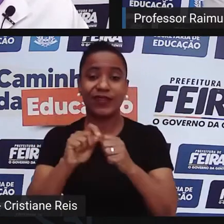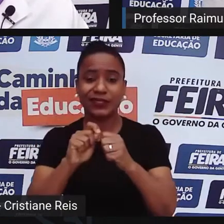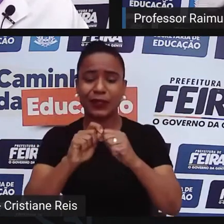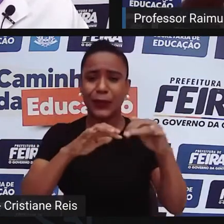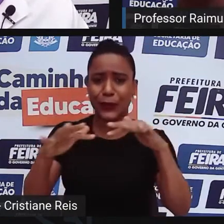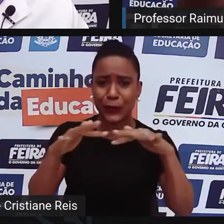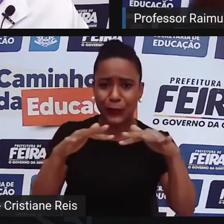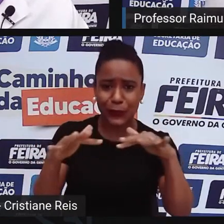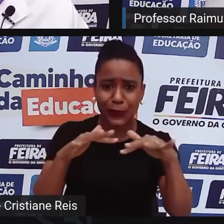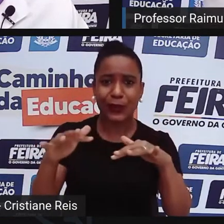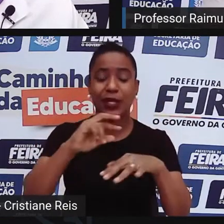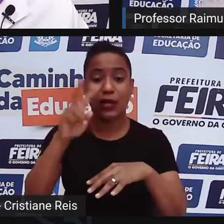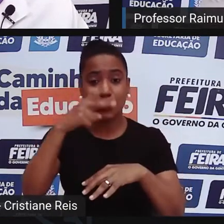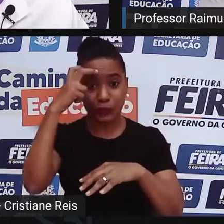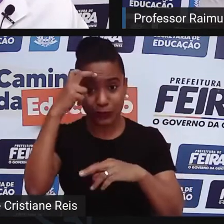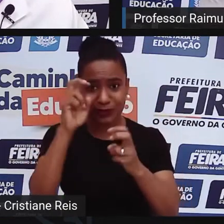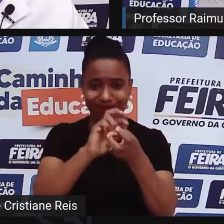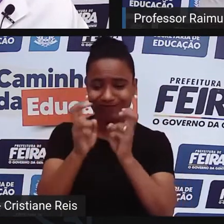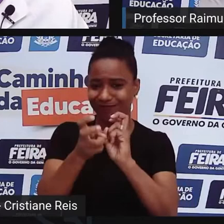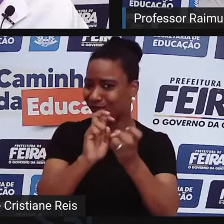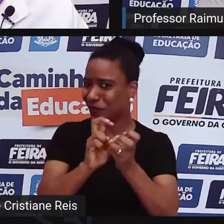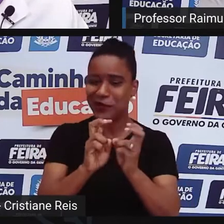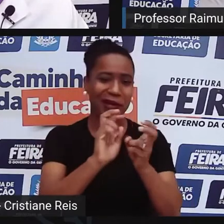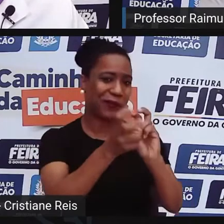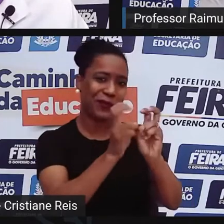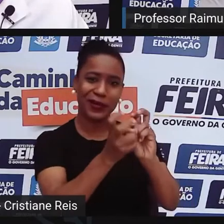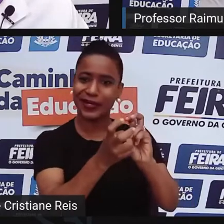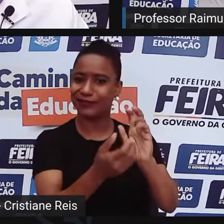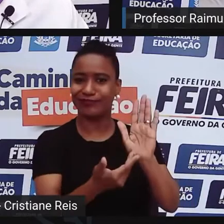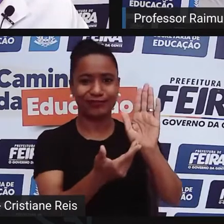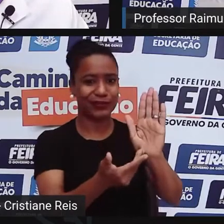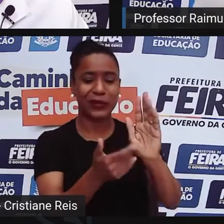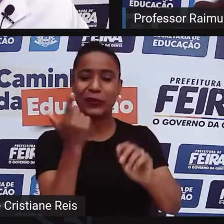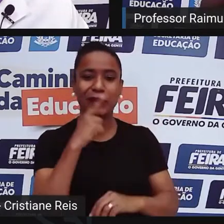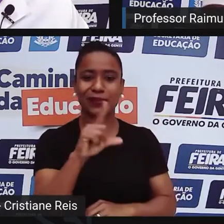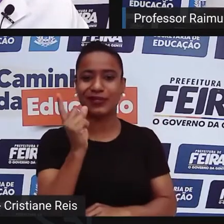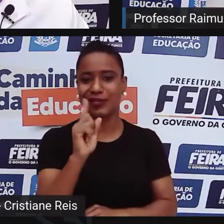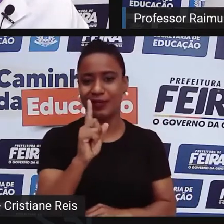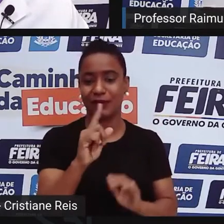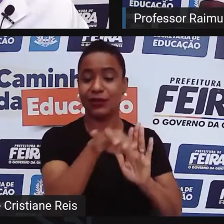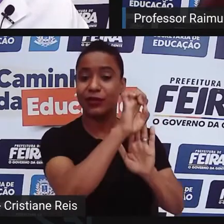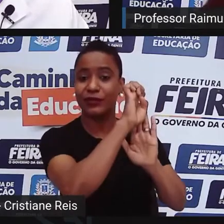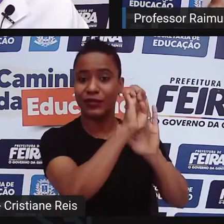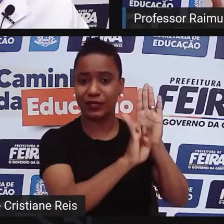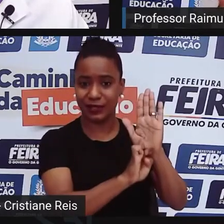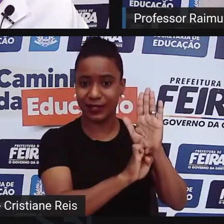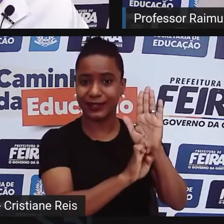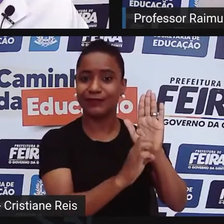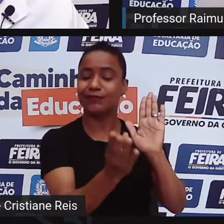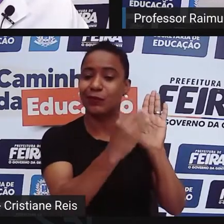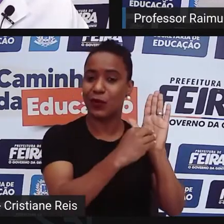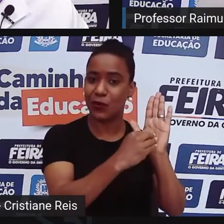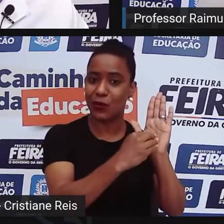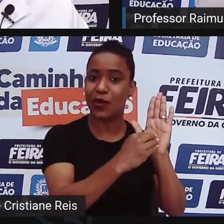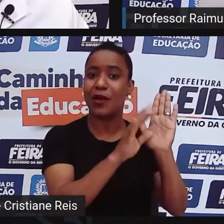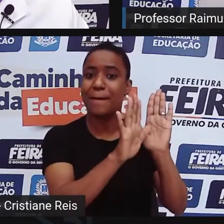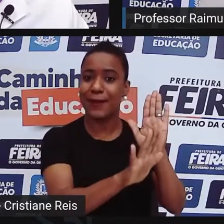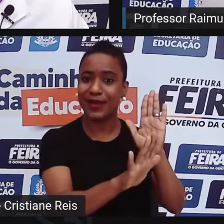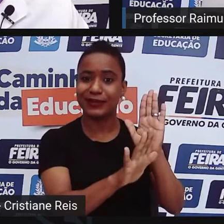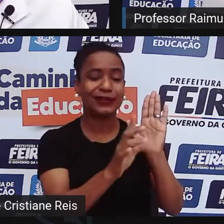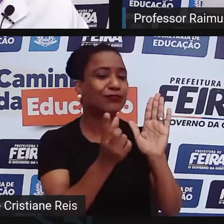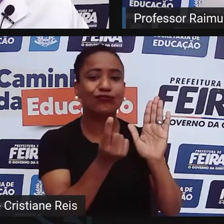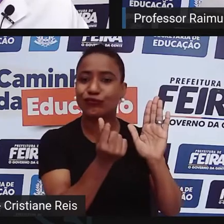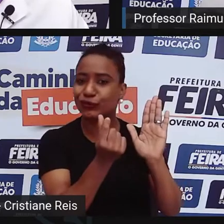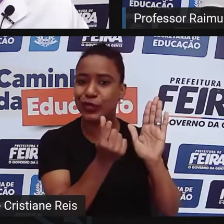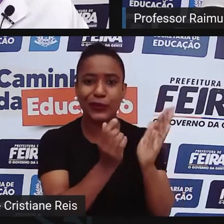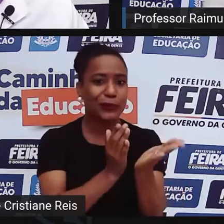ativa, ela ainda não chega para a gente. Os grandes editais, às vezes a gente participa lá, mas não passa, não sabe qual